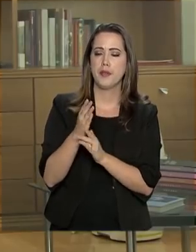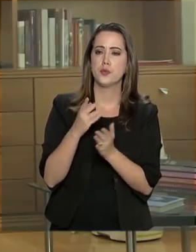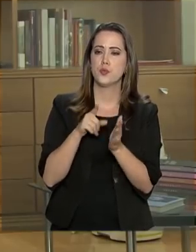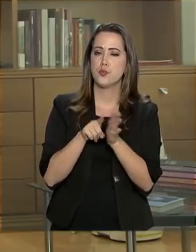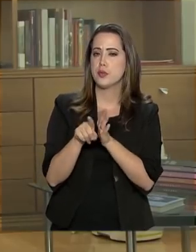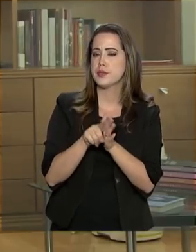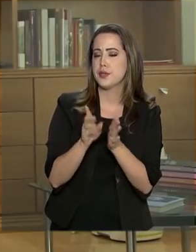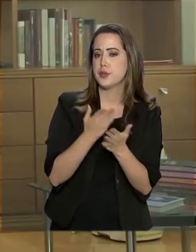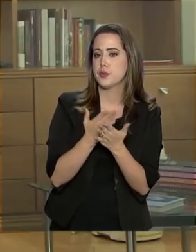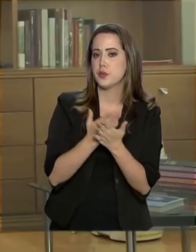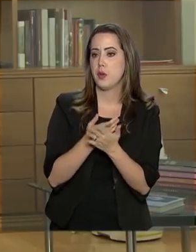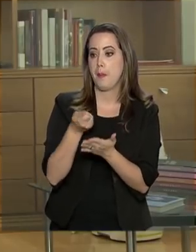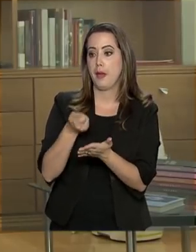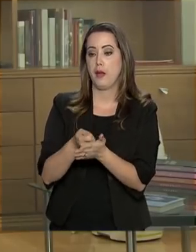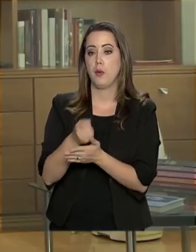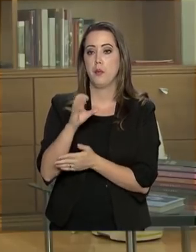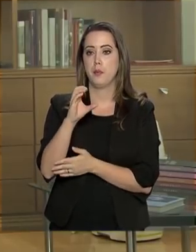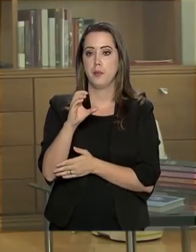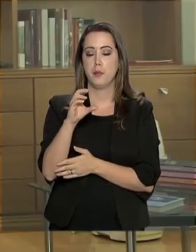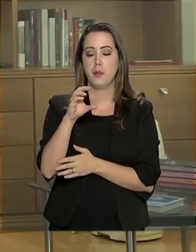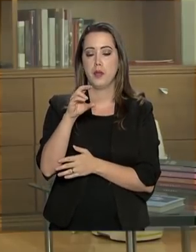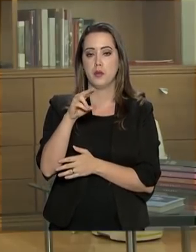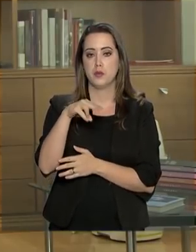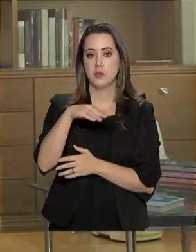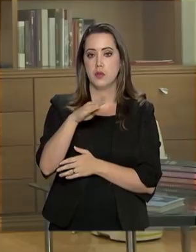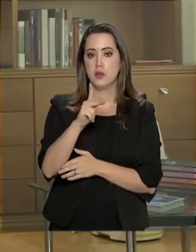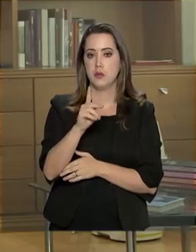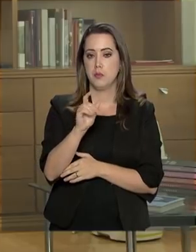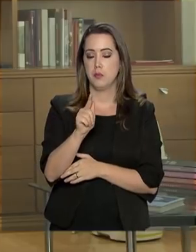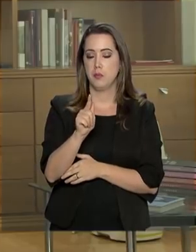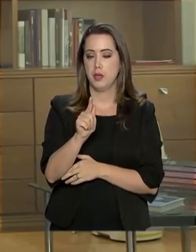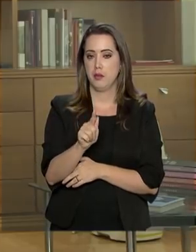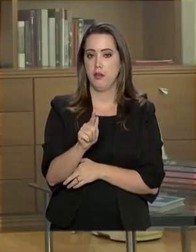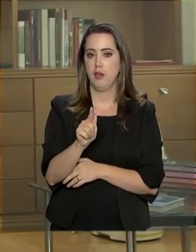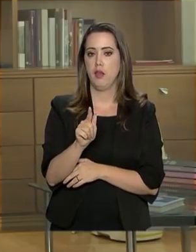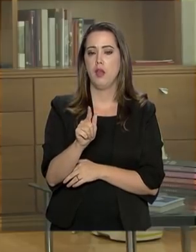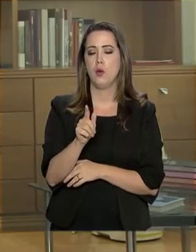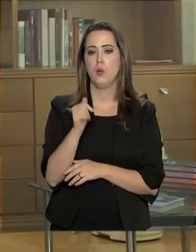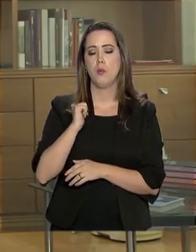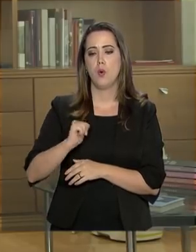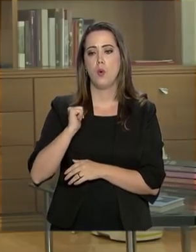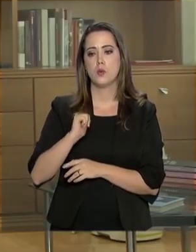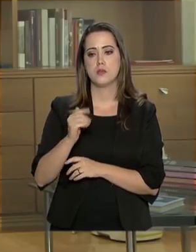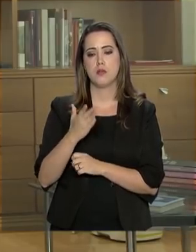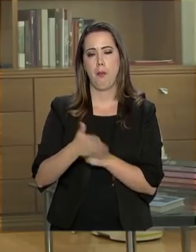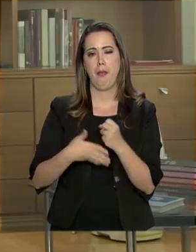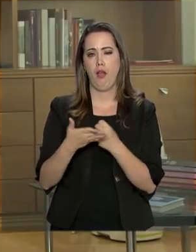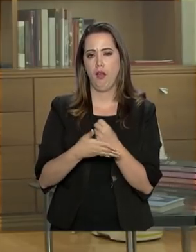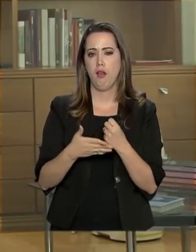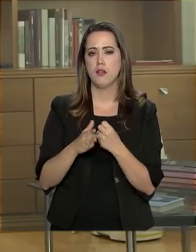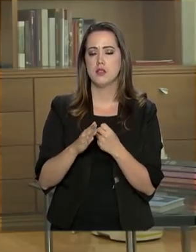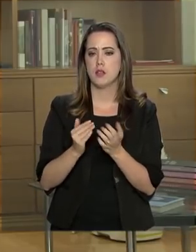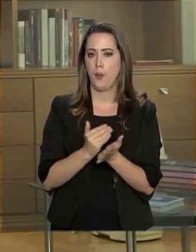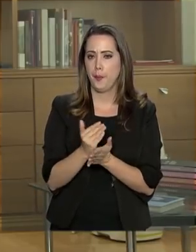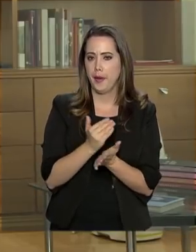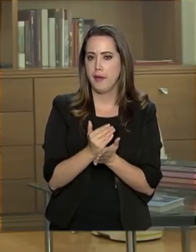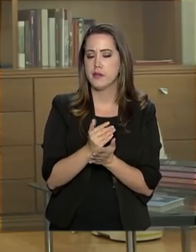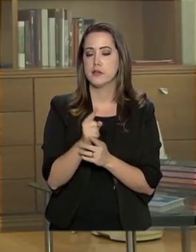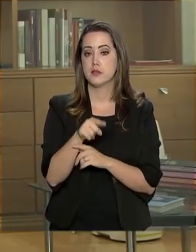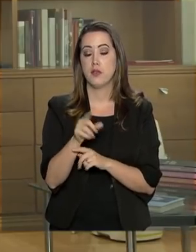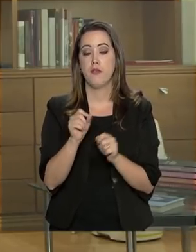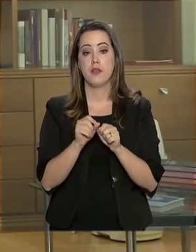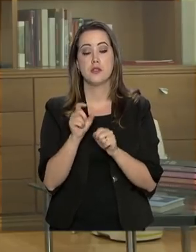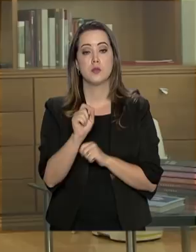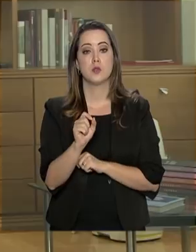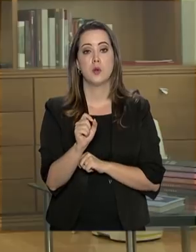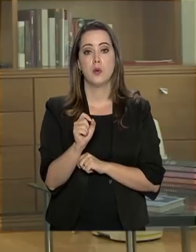pelo CNPQ com bolsas de iniciação científica júnior. E o que esses alunos fazem é, o que